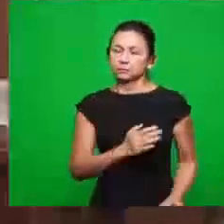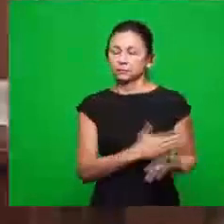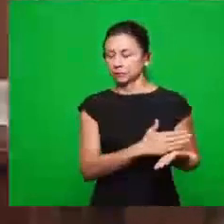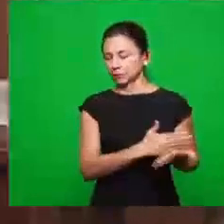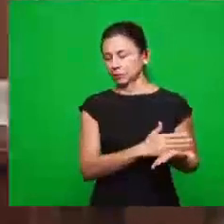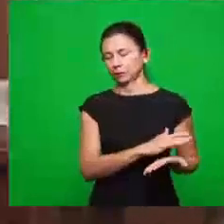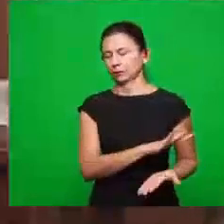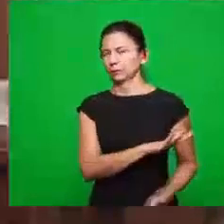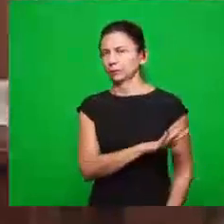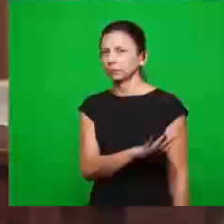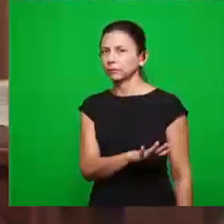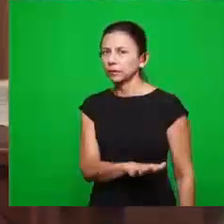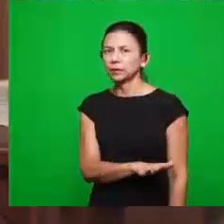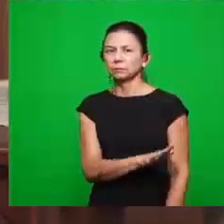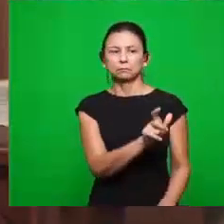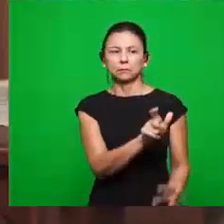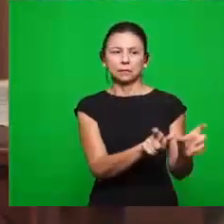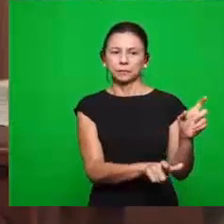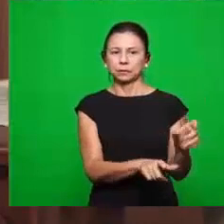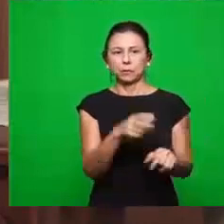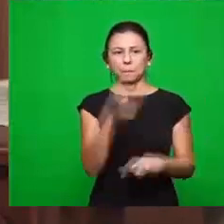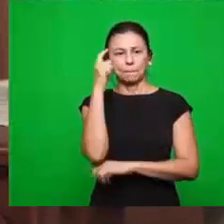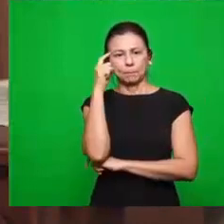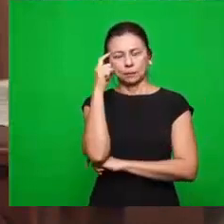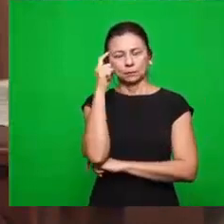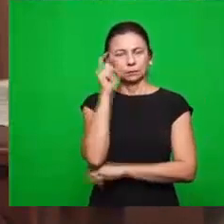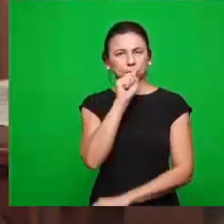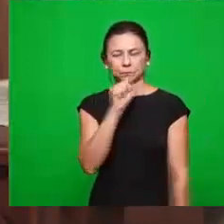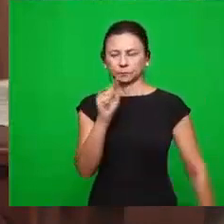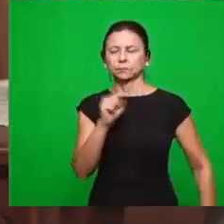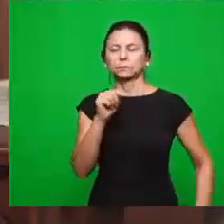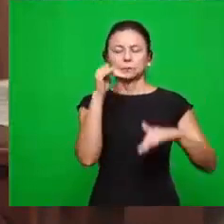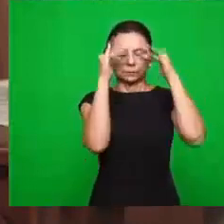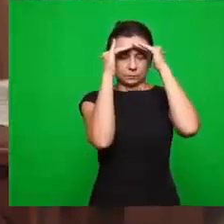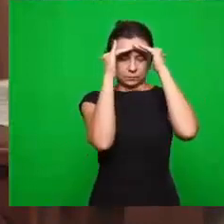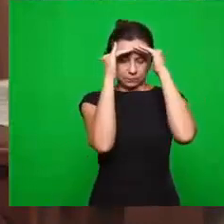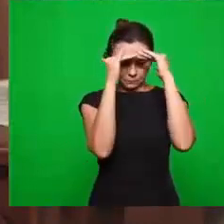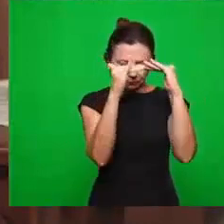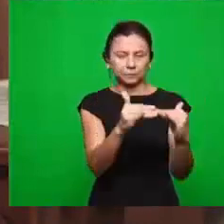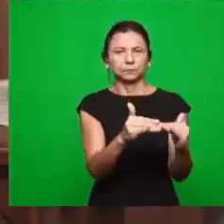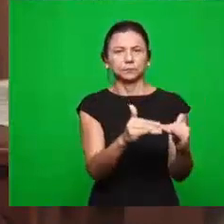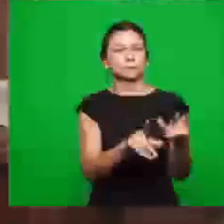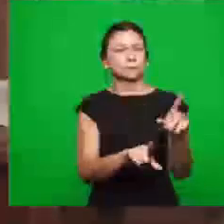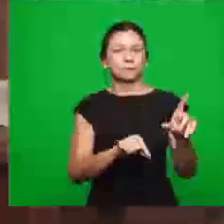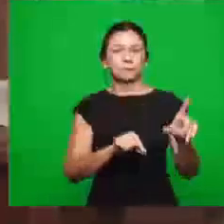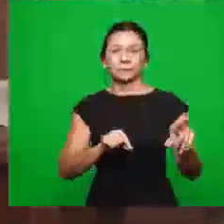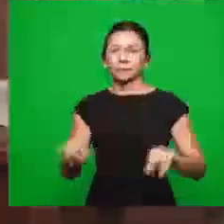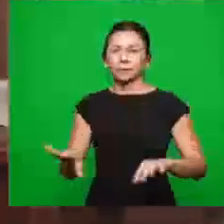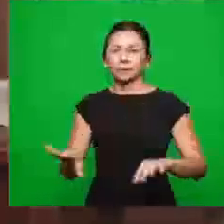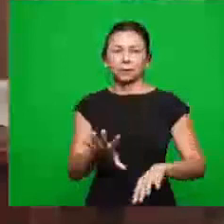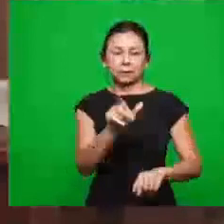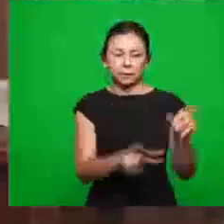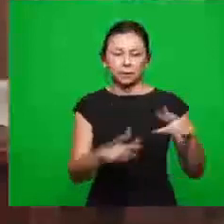ver com o que as pessoas pensam. E respeitamos, amamos as